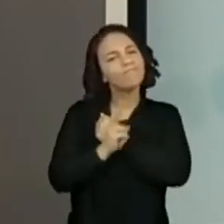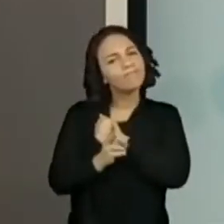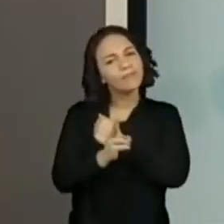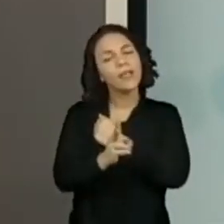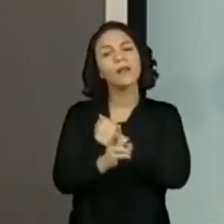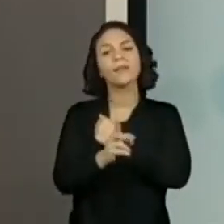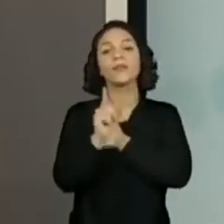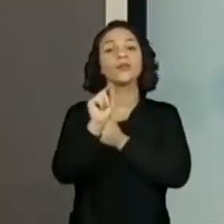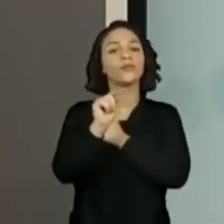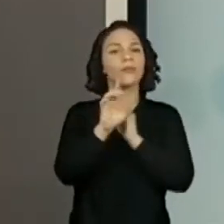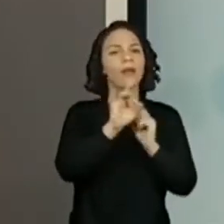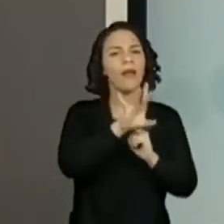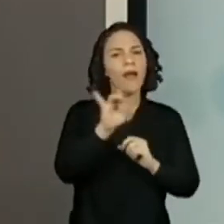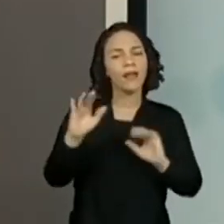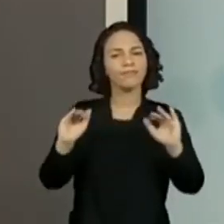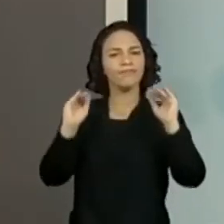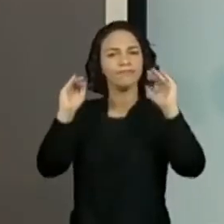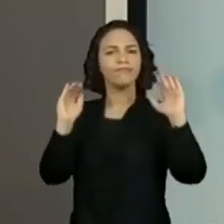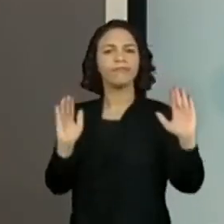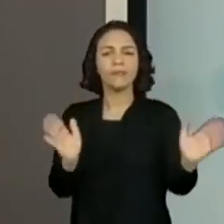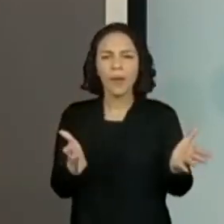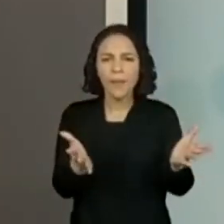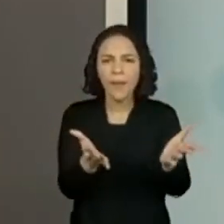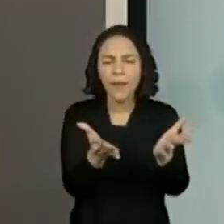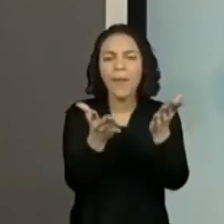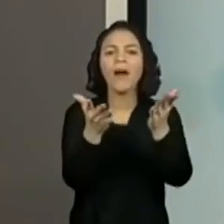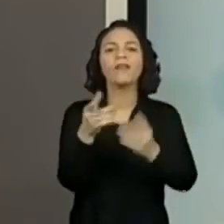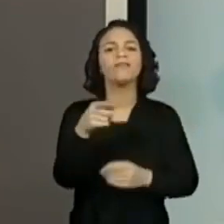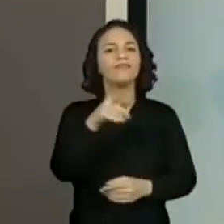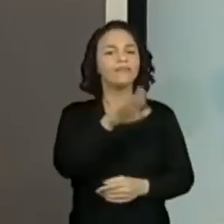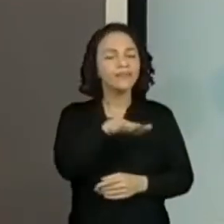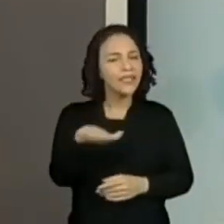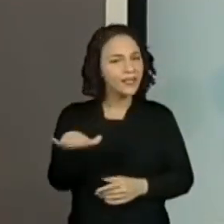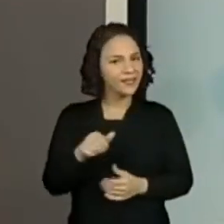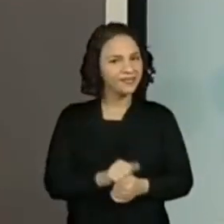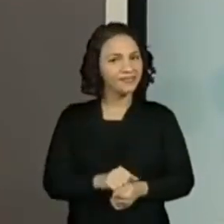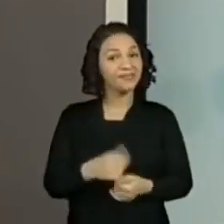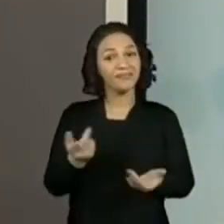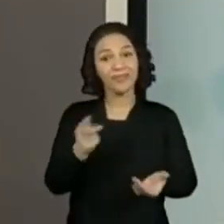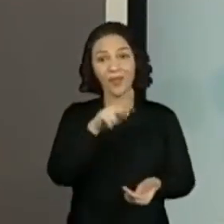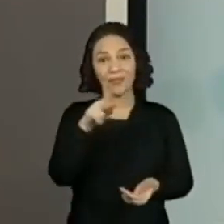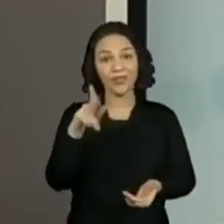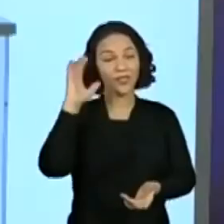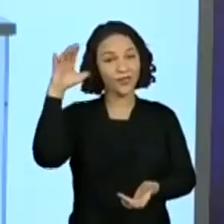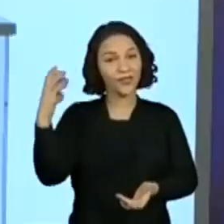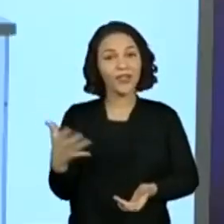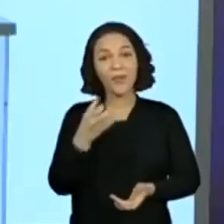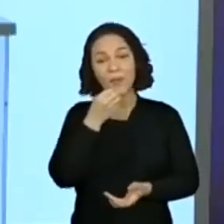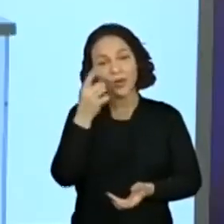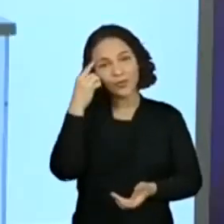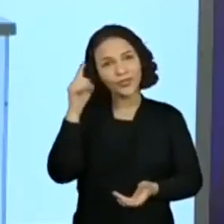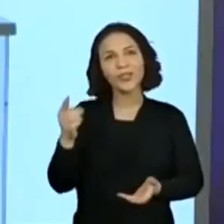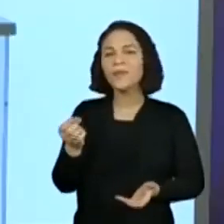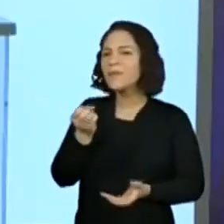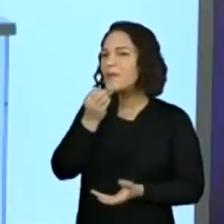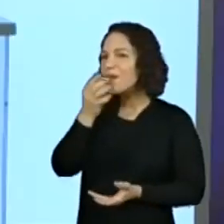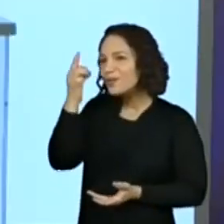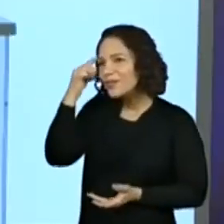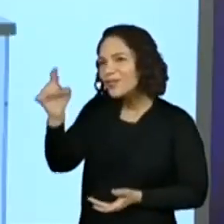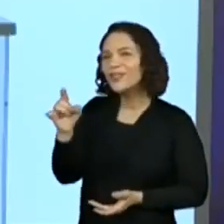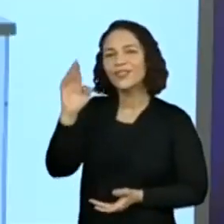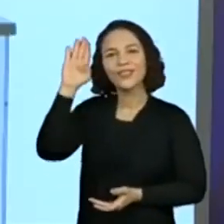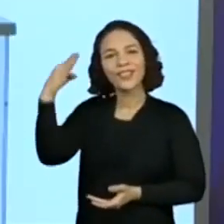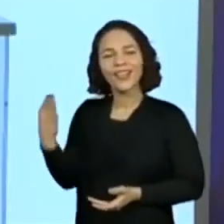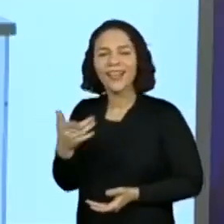carinhoso a todos os responsáveis que ajudam os nossos pequenos e pequenas. Professora Viviane, bom dia! Bom dia, professora Kelly!